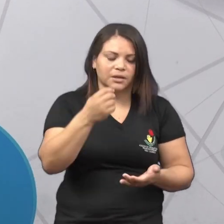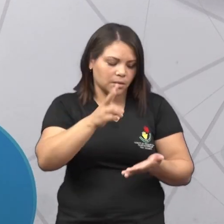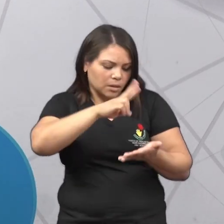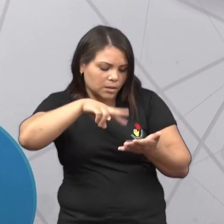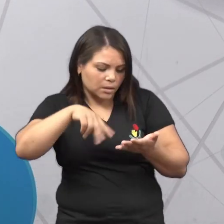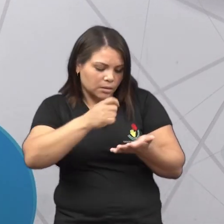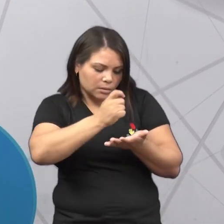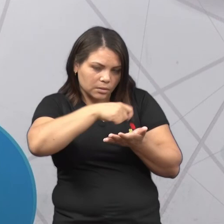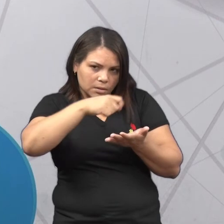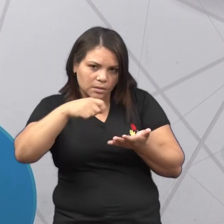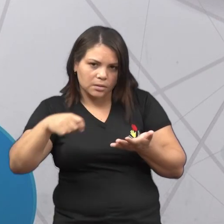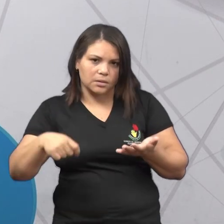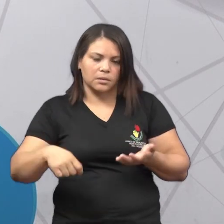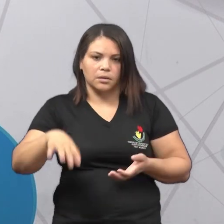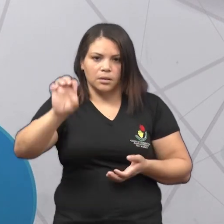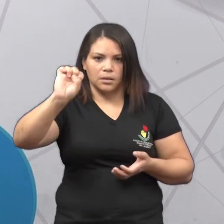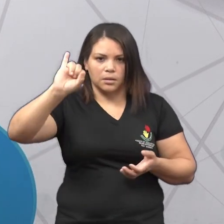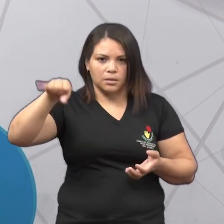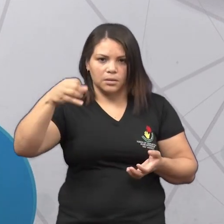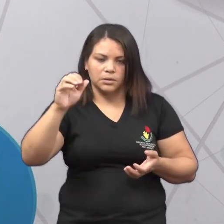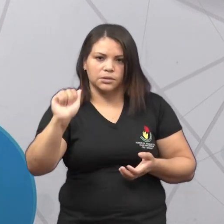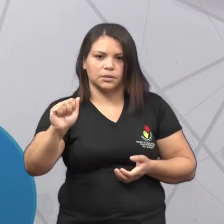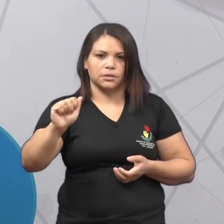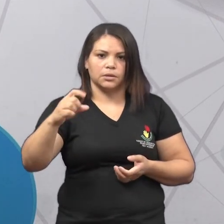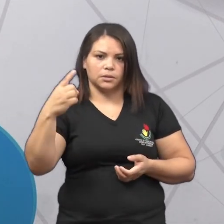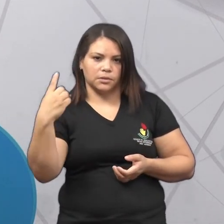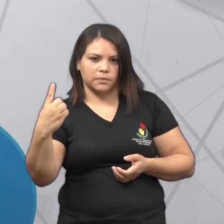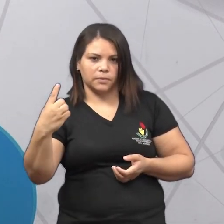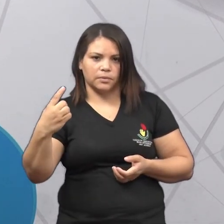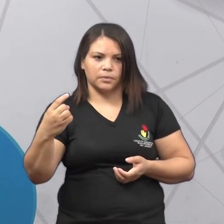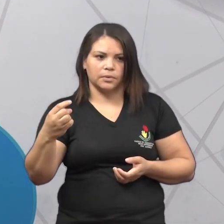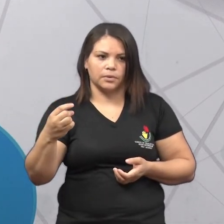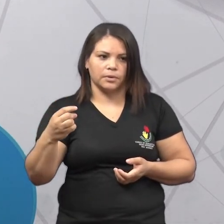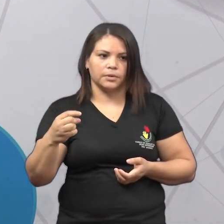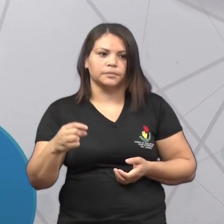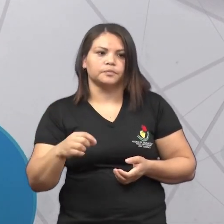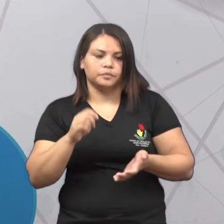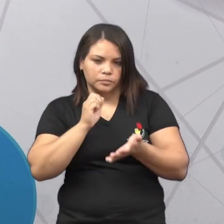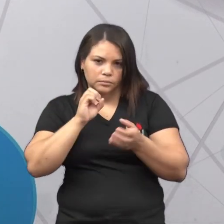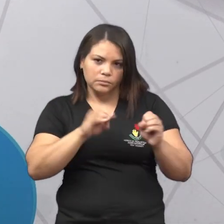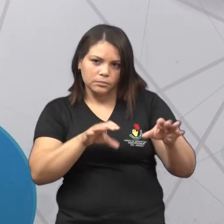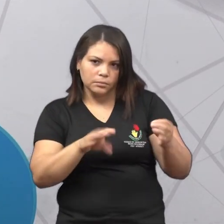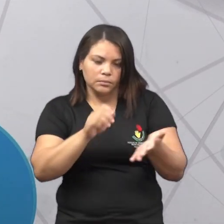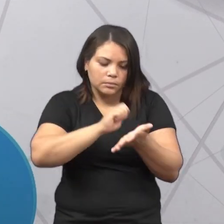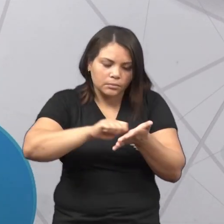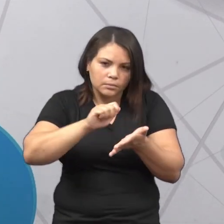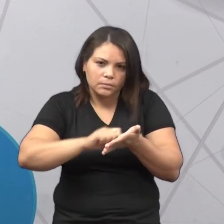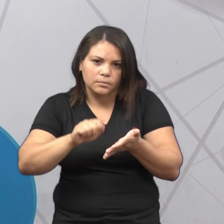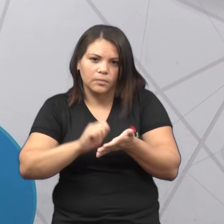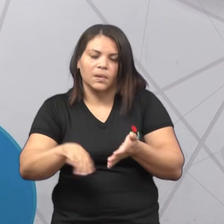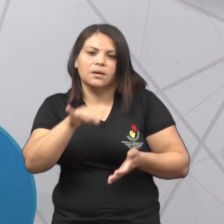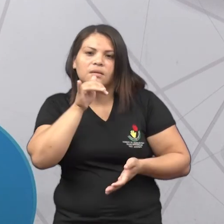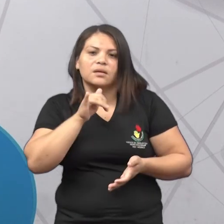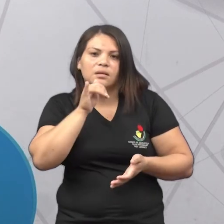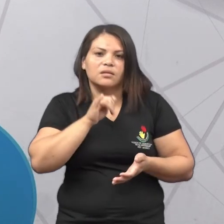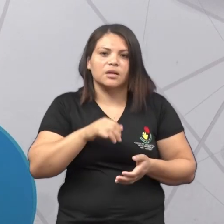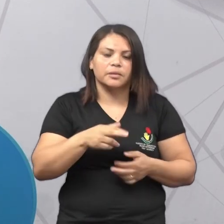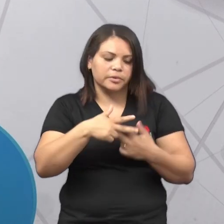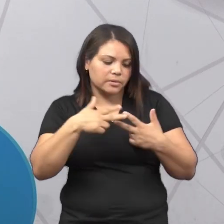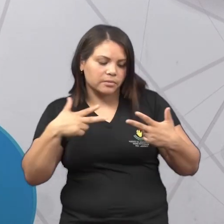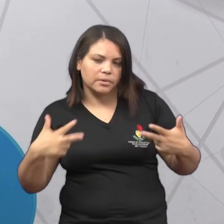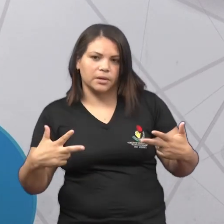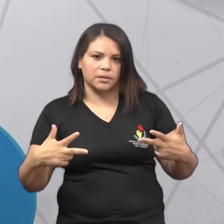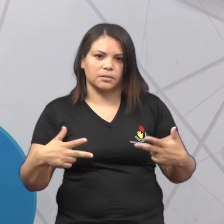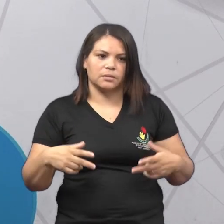é EJA Nível 1 Alfabetização. A partir daí tem toda uma sequência de atividades e outros exemplos, além